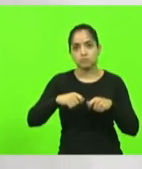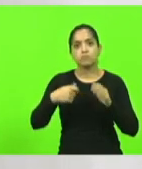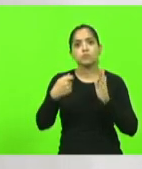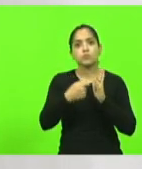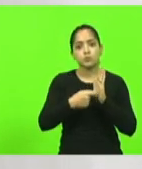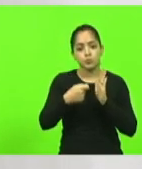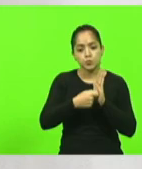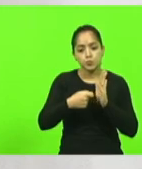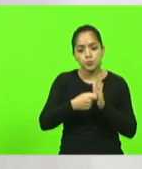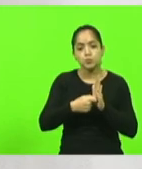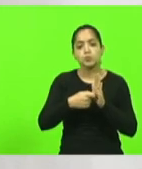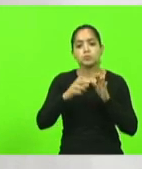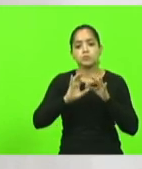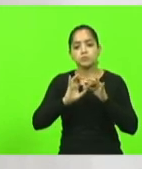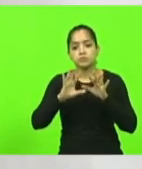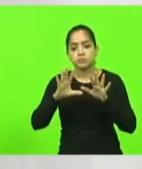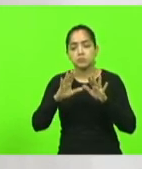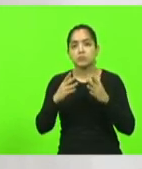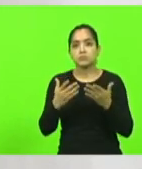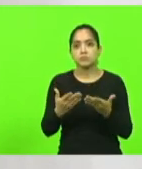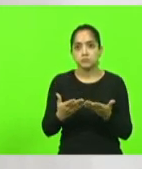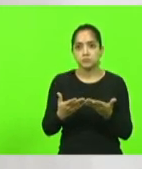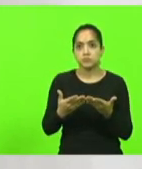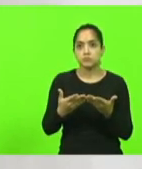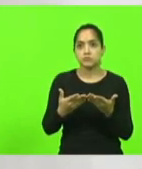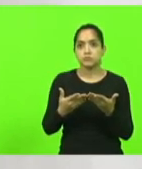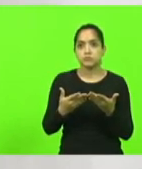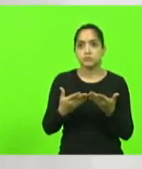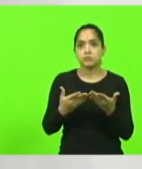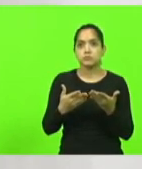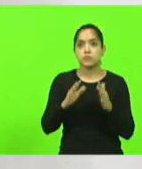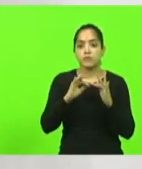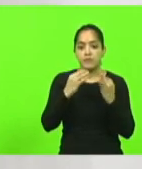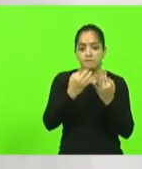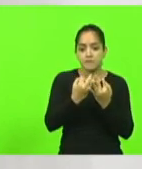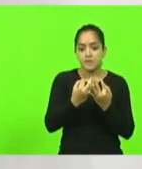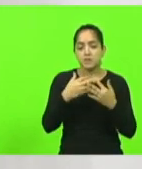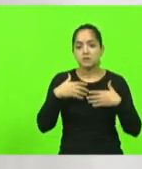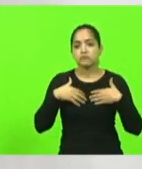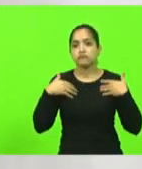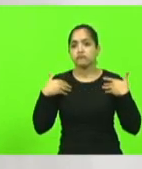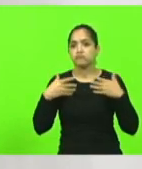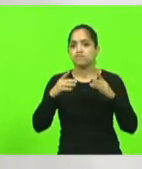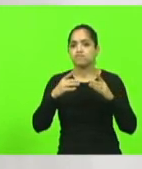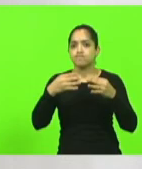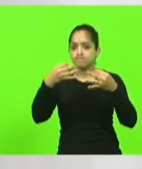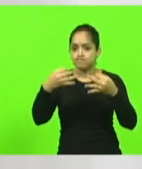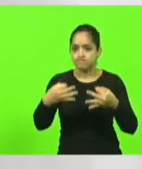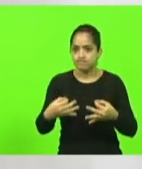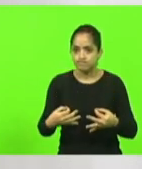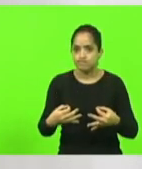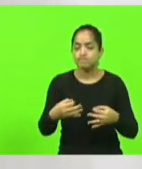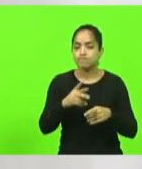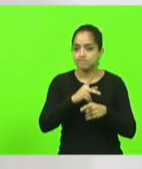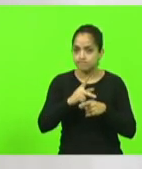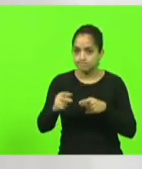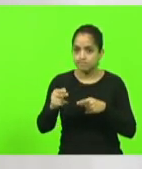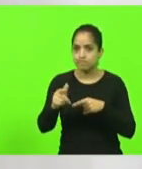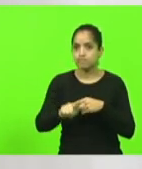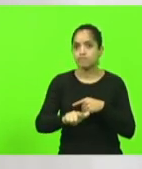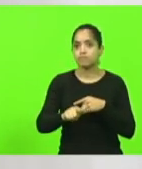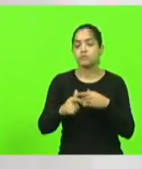liberdade, a família, a honestidade e a honra vão vencer mais uma vez.